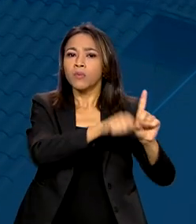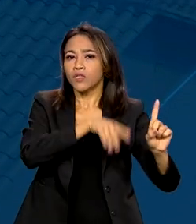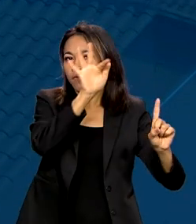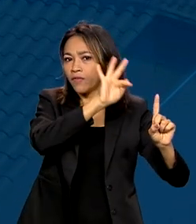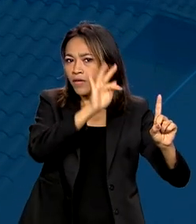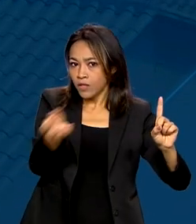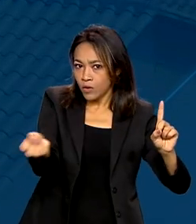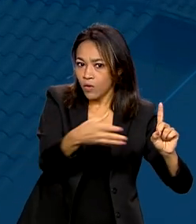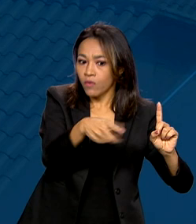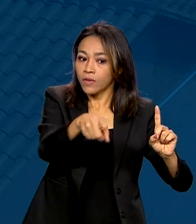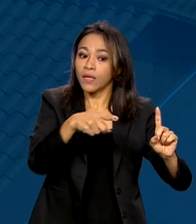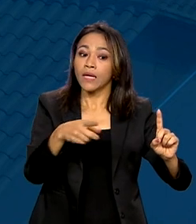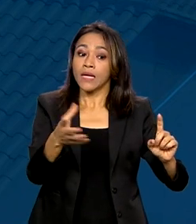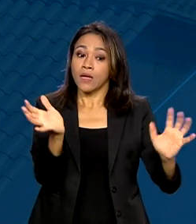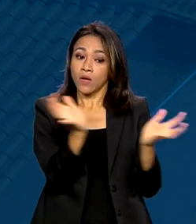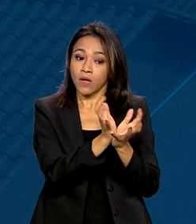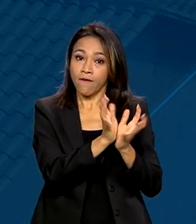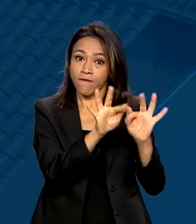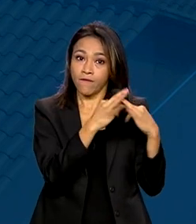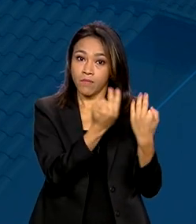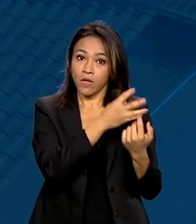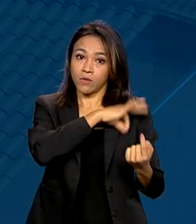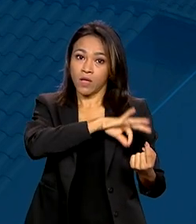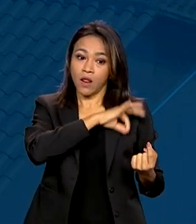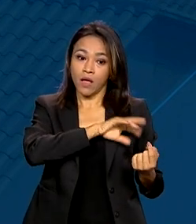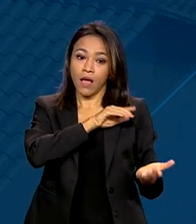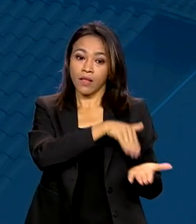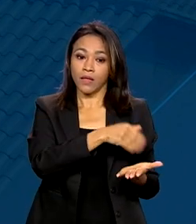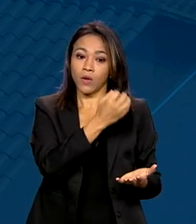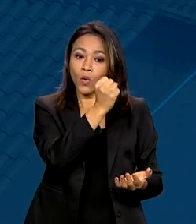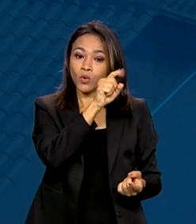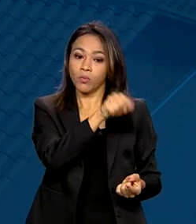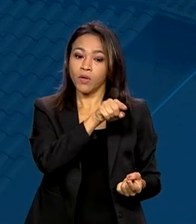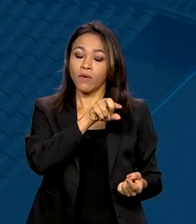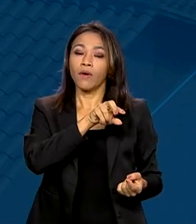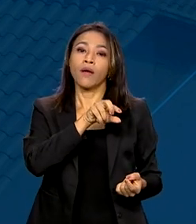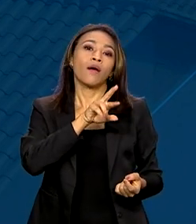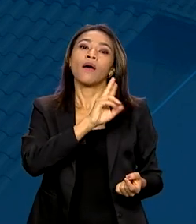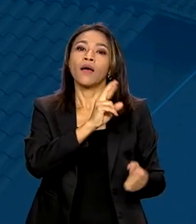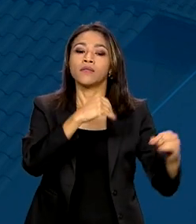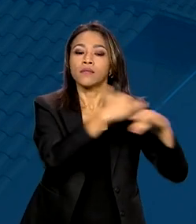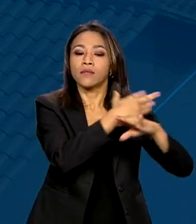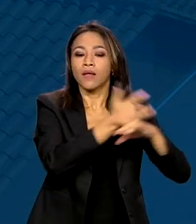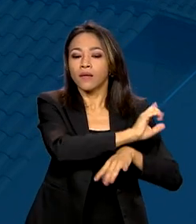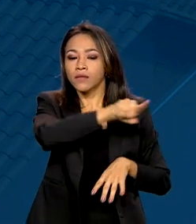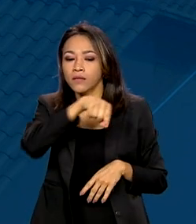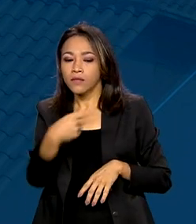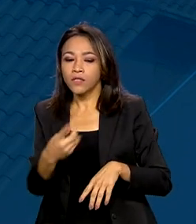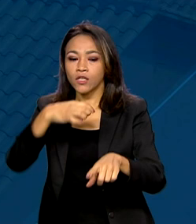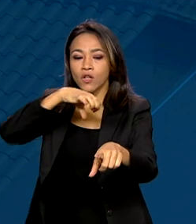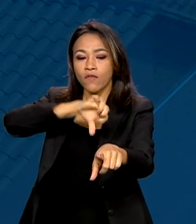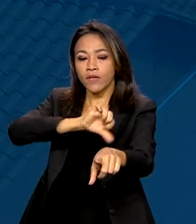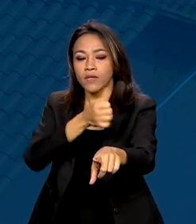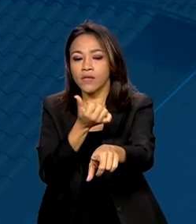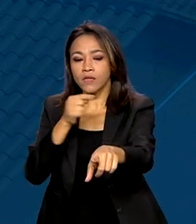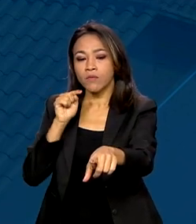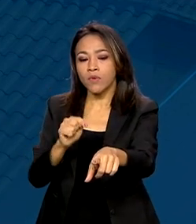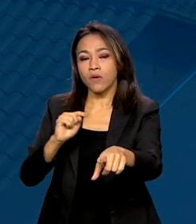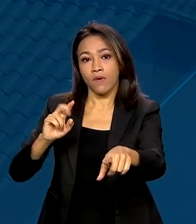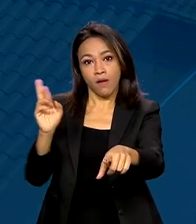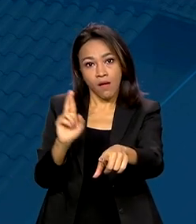famílias com renda mensal de até 8 mil reais em áreas urbanas e de até 96 mil reais por ano na zona rural.